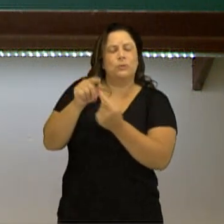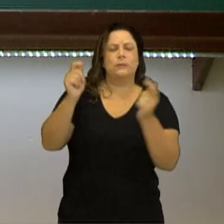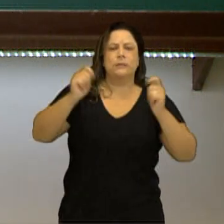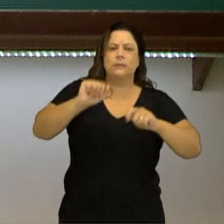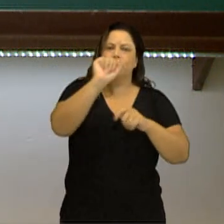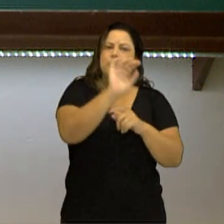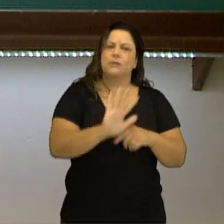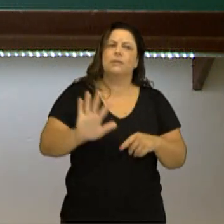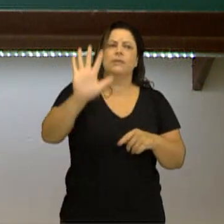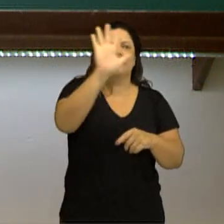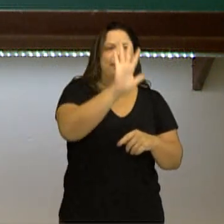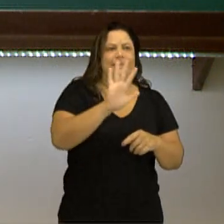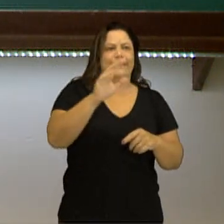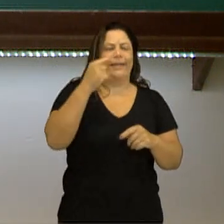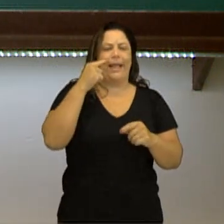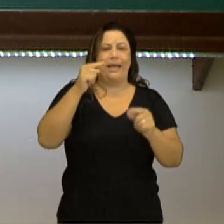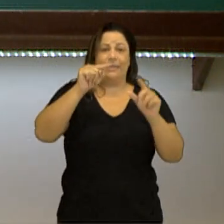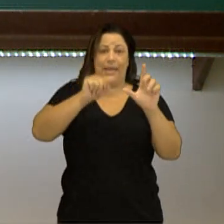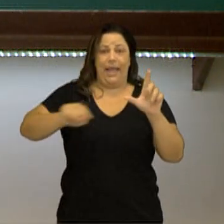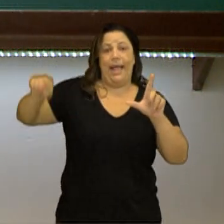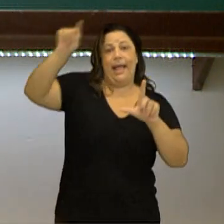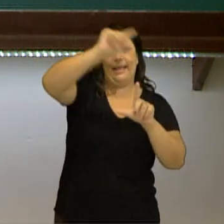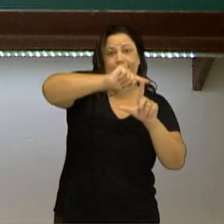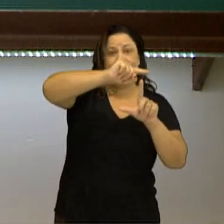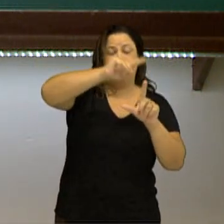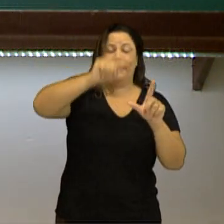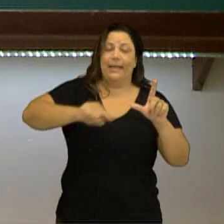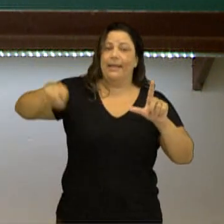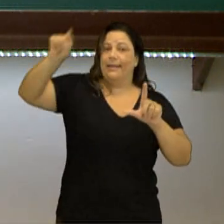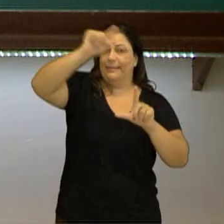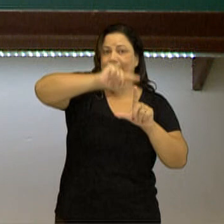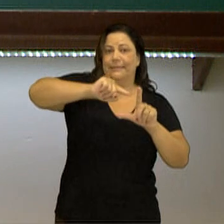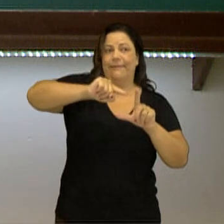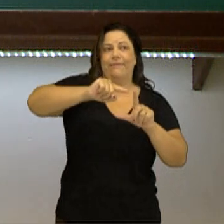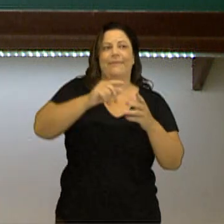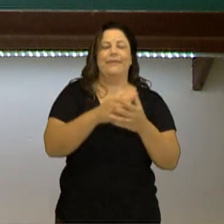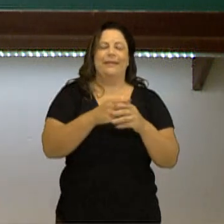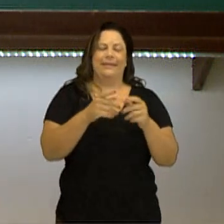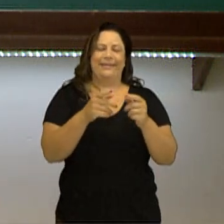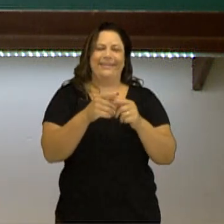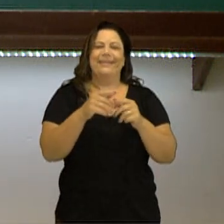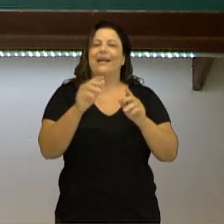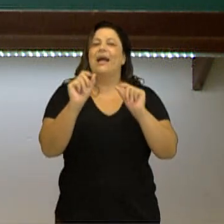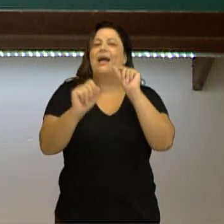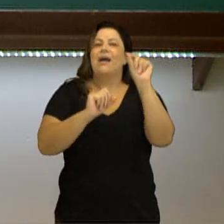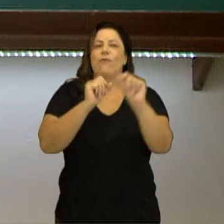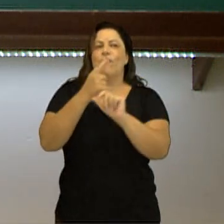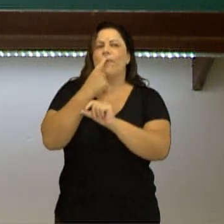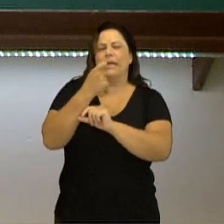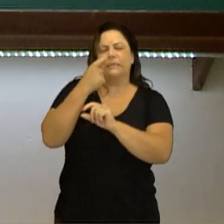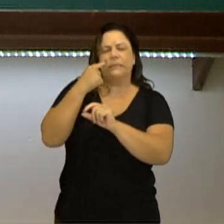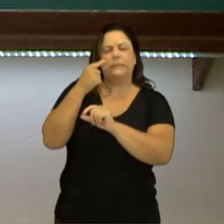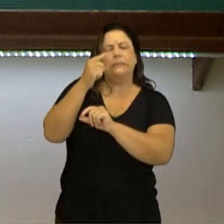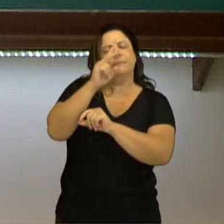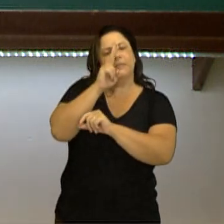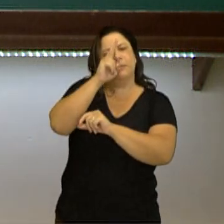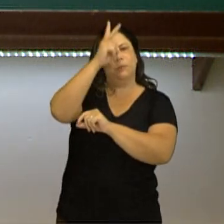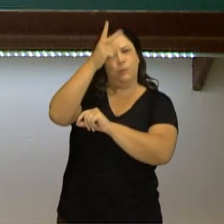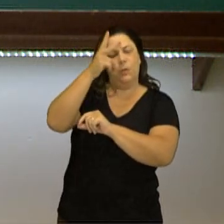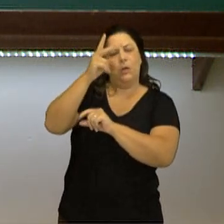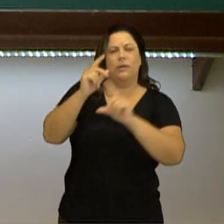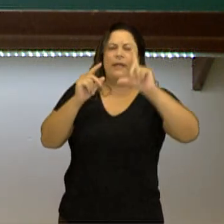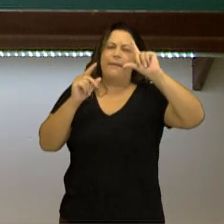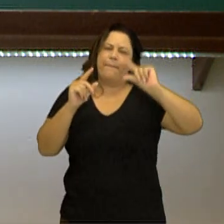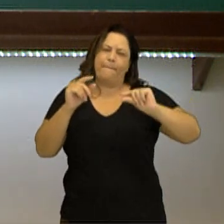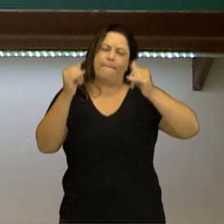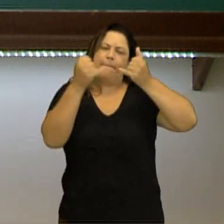pelo calibre das flechas. Essas flechas mais densas mostram um volume mais denso. As flechas